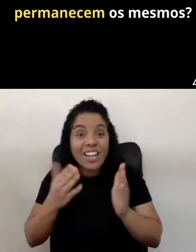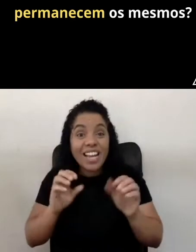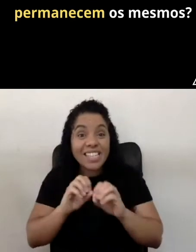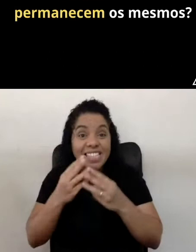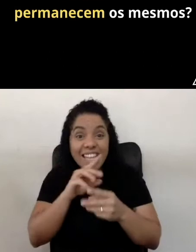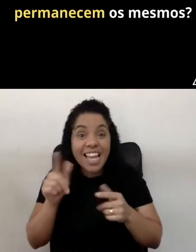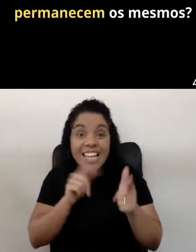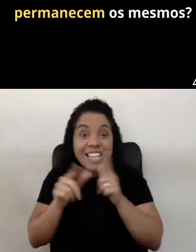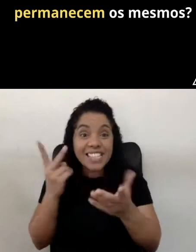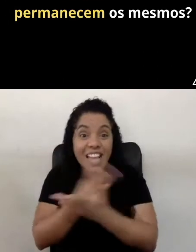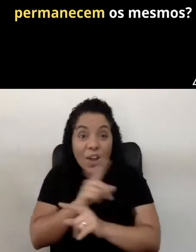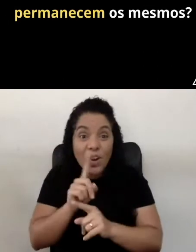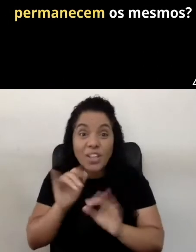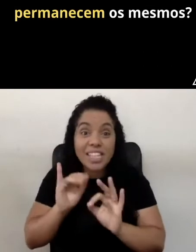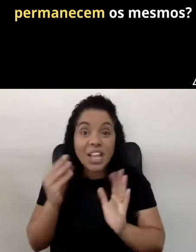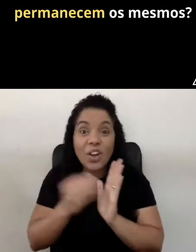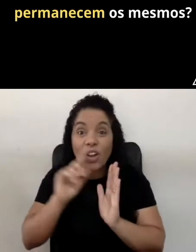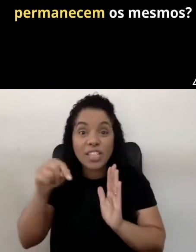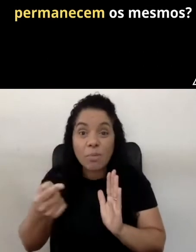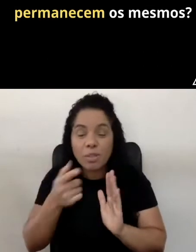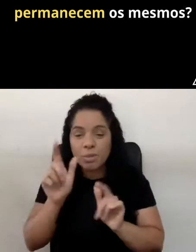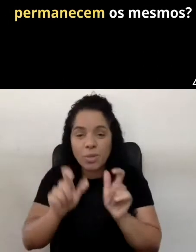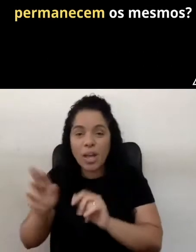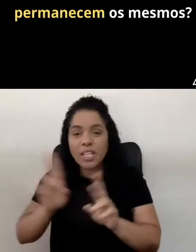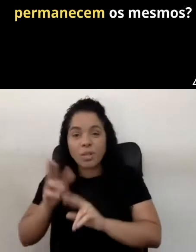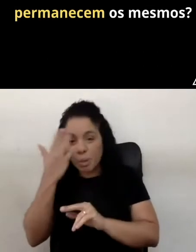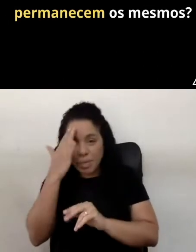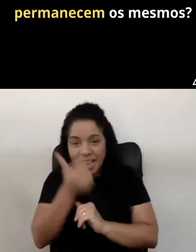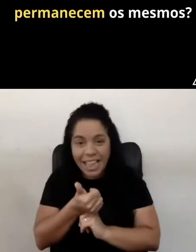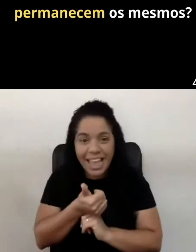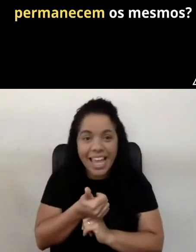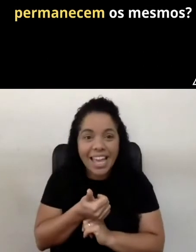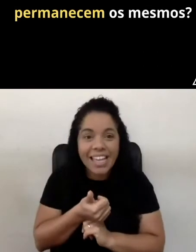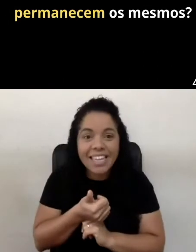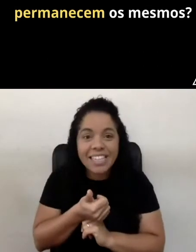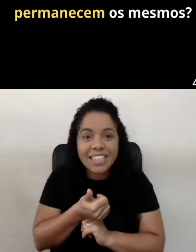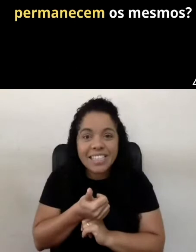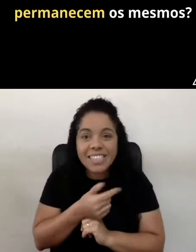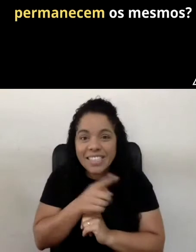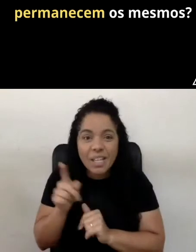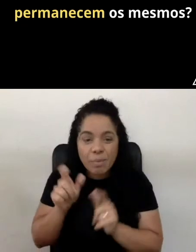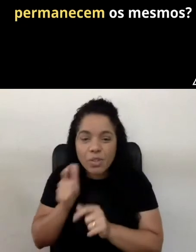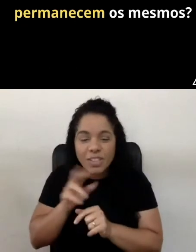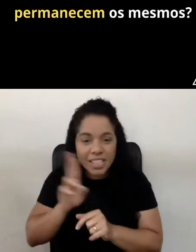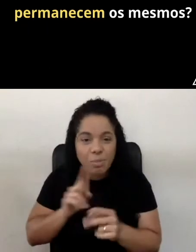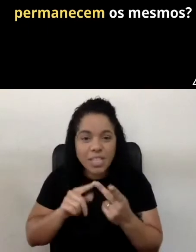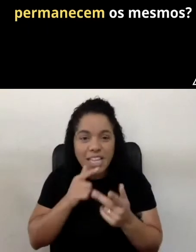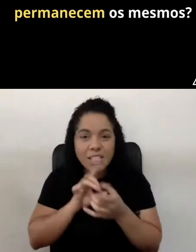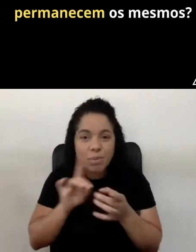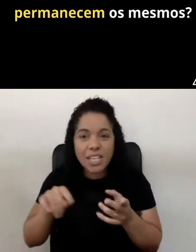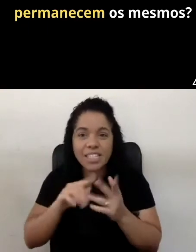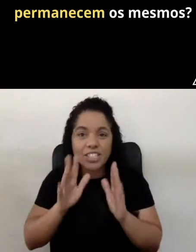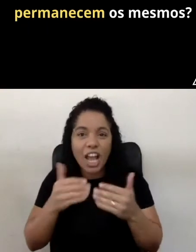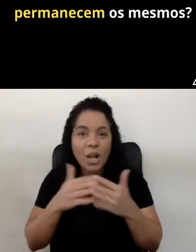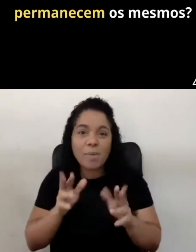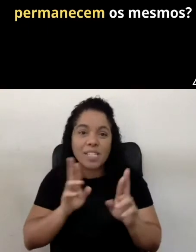aqui, eu não sei se rolou, se não, depois coloquem também, o pessoal responde, só para entender se, se, se eles, vai estar disponível aqui, para que eles possam já